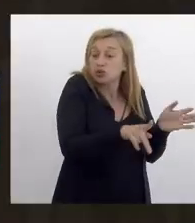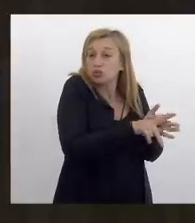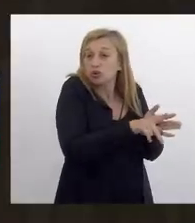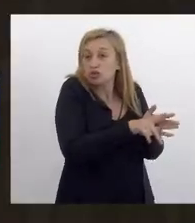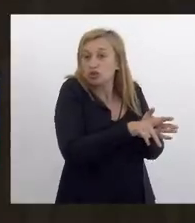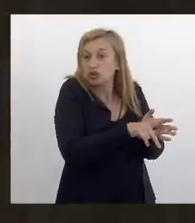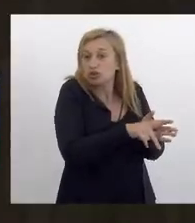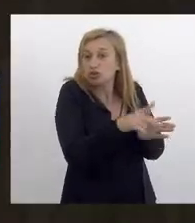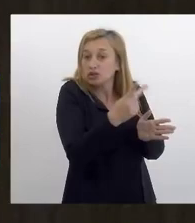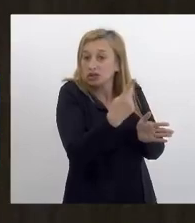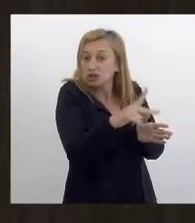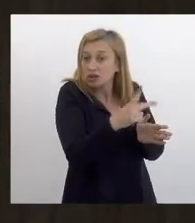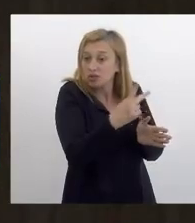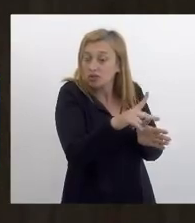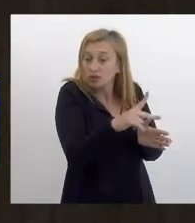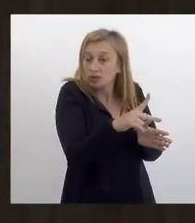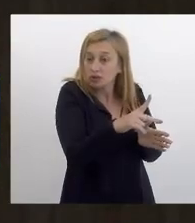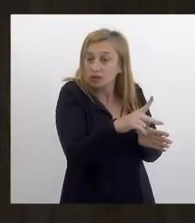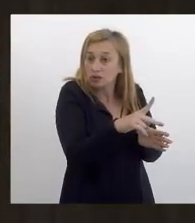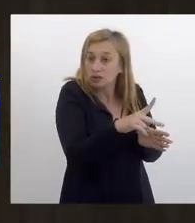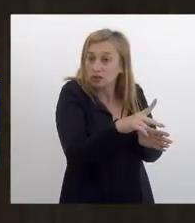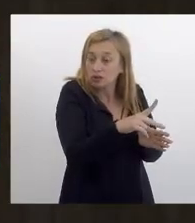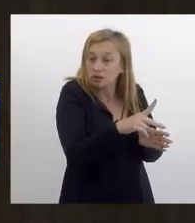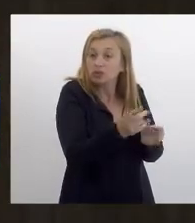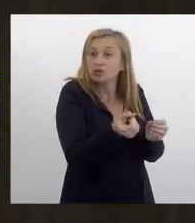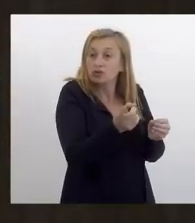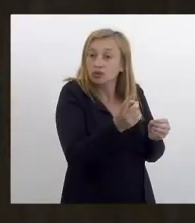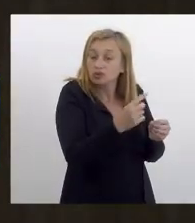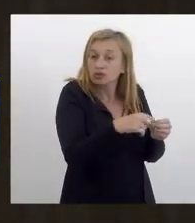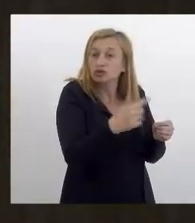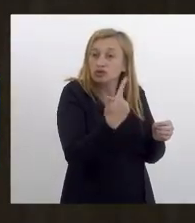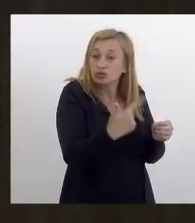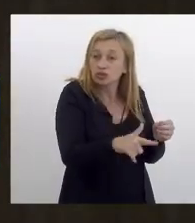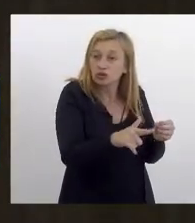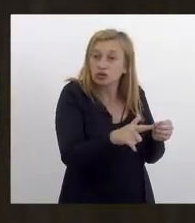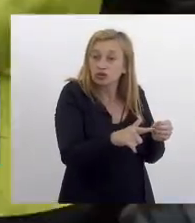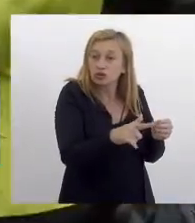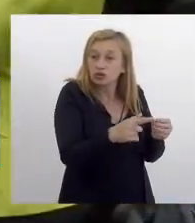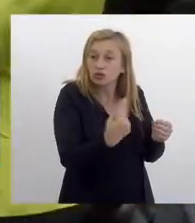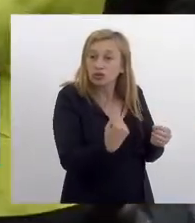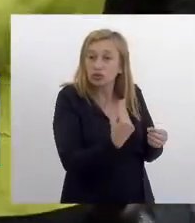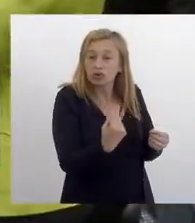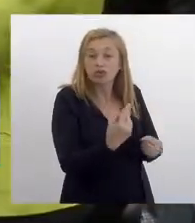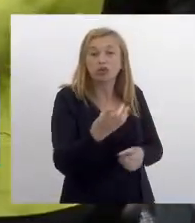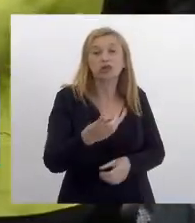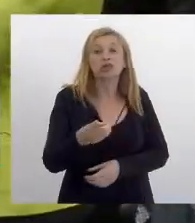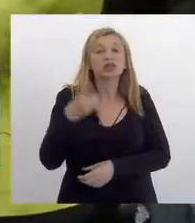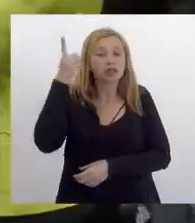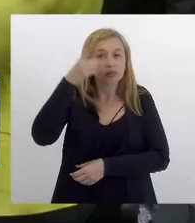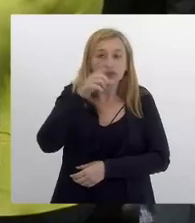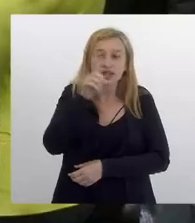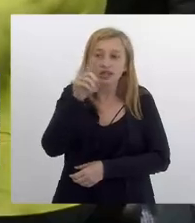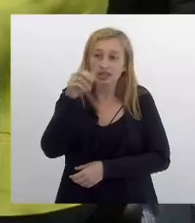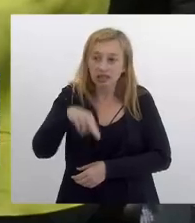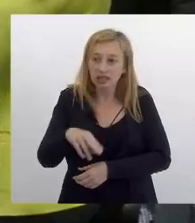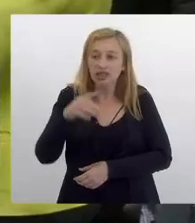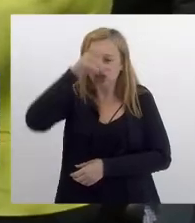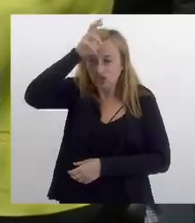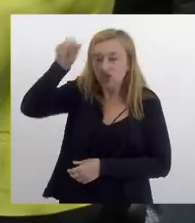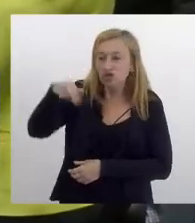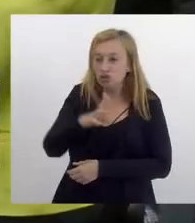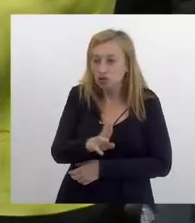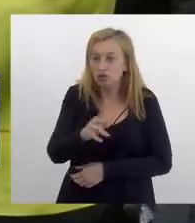de vossa excelência com república autoria deputada Zeidã, deputada Tia Ju, deputada